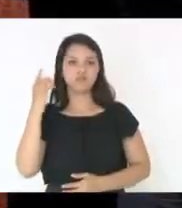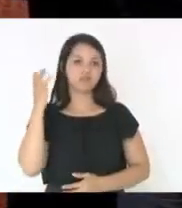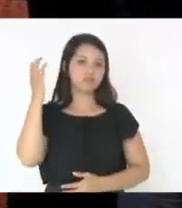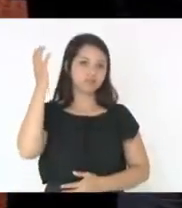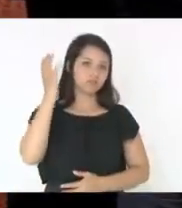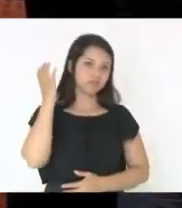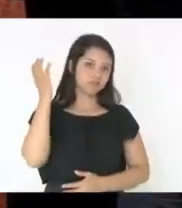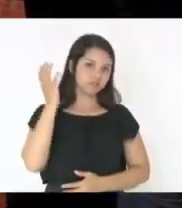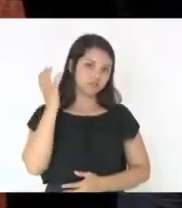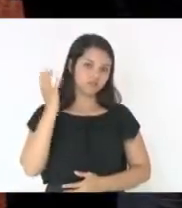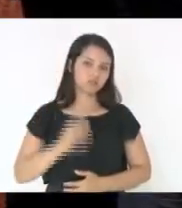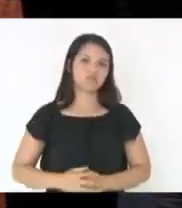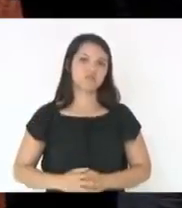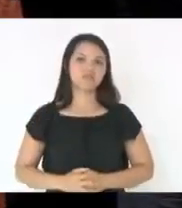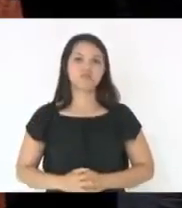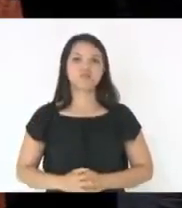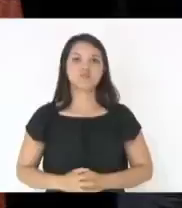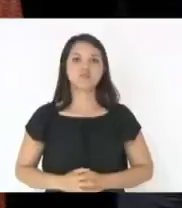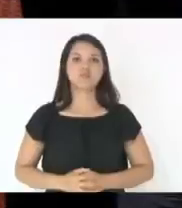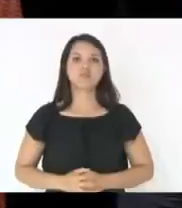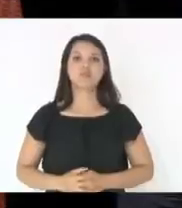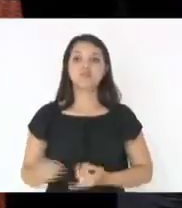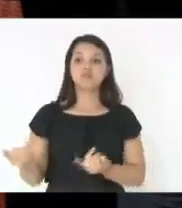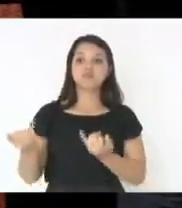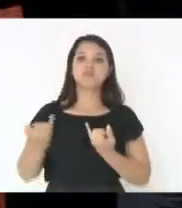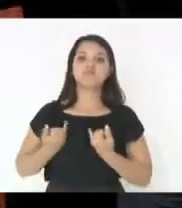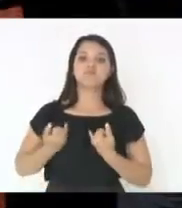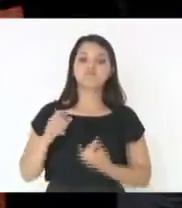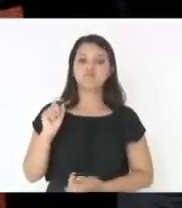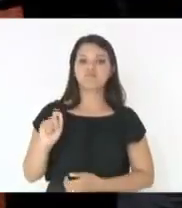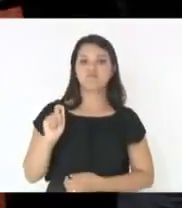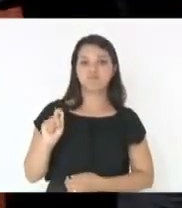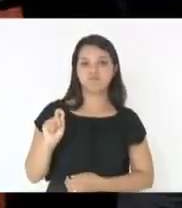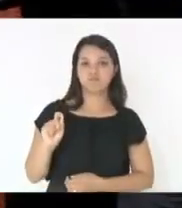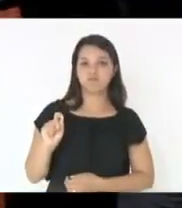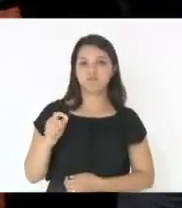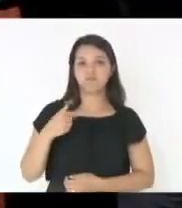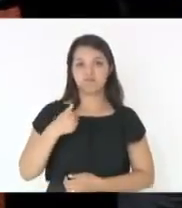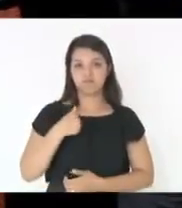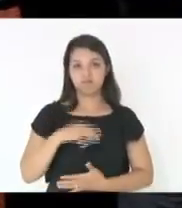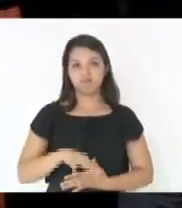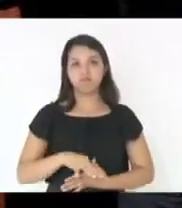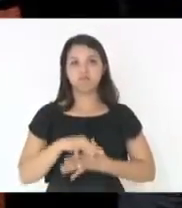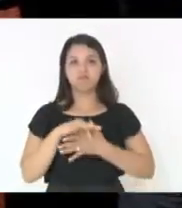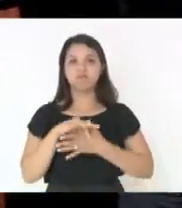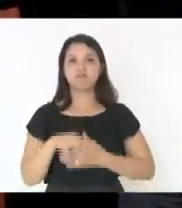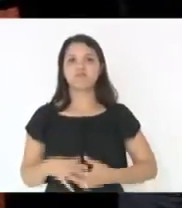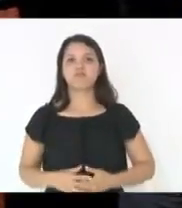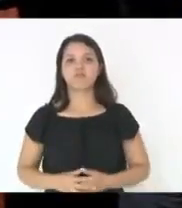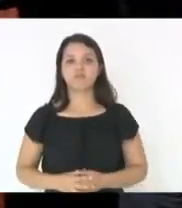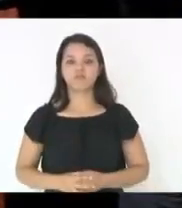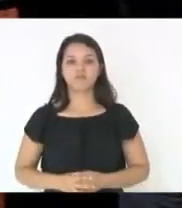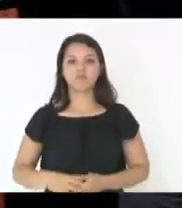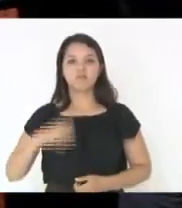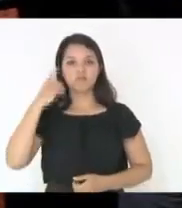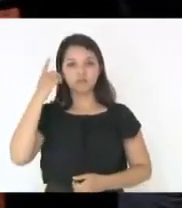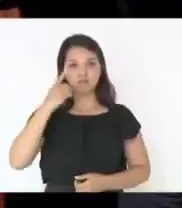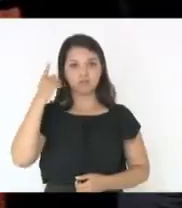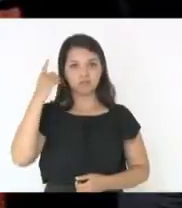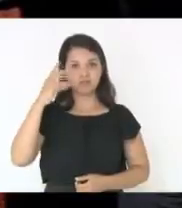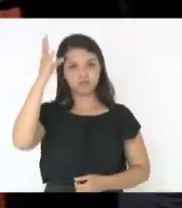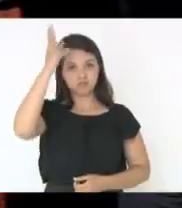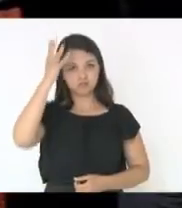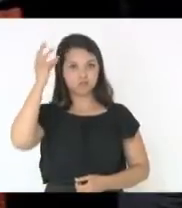e fui advertido como líder pela deputada Luciana de